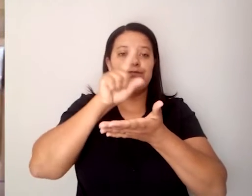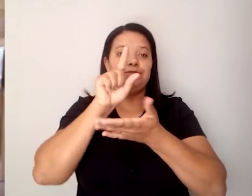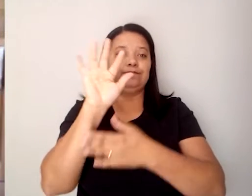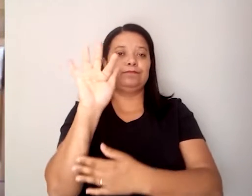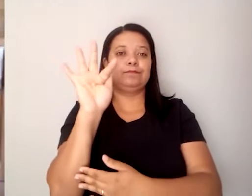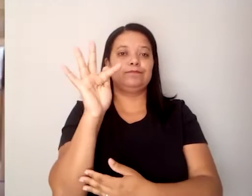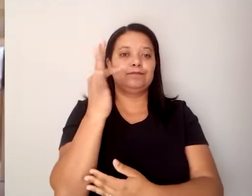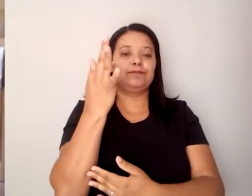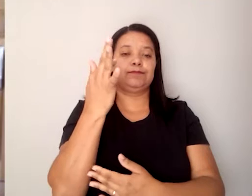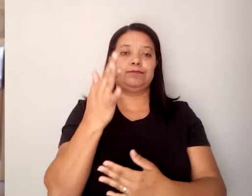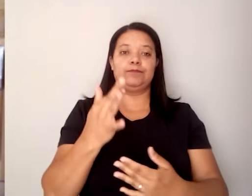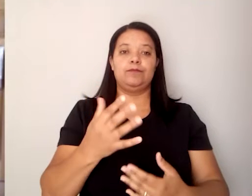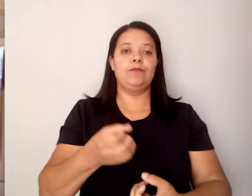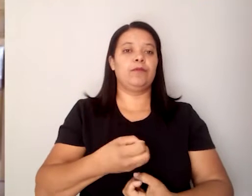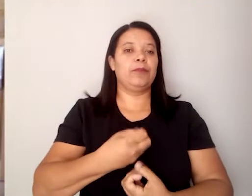enfim,